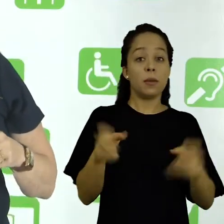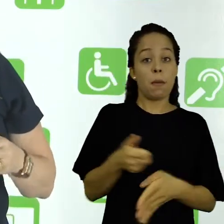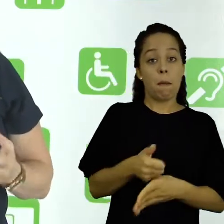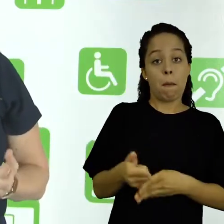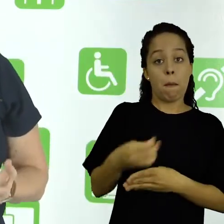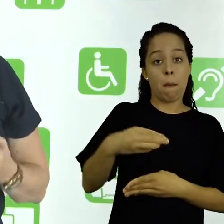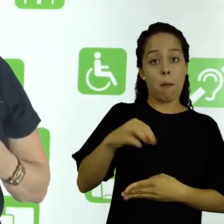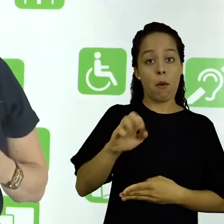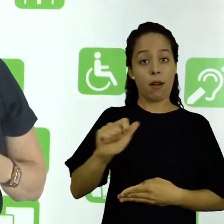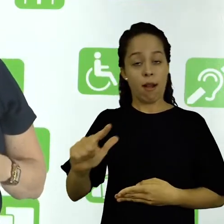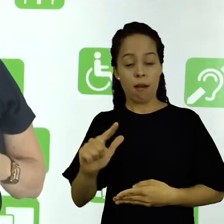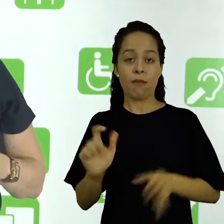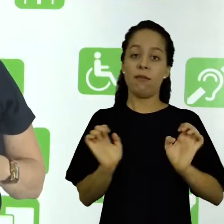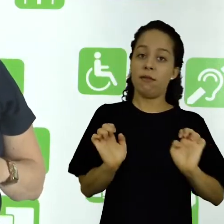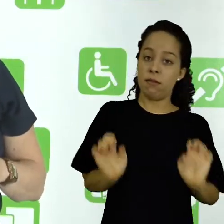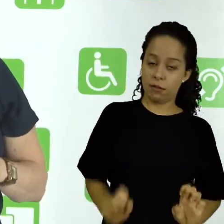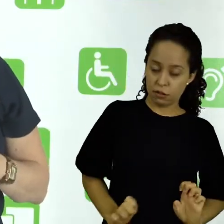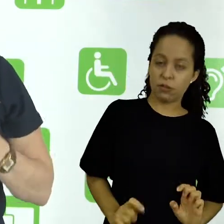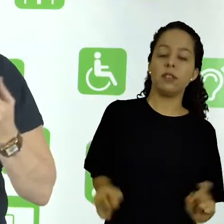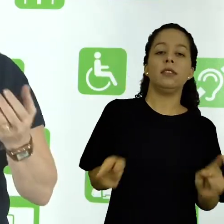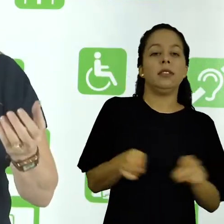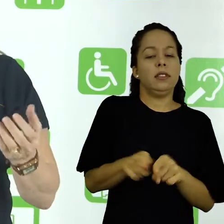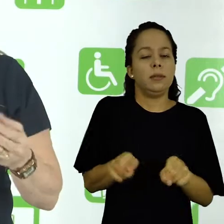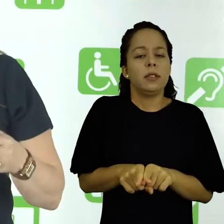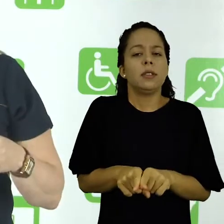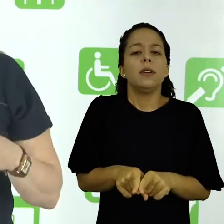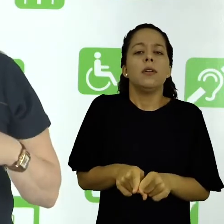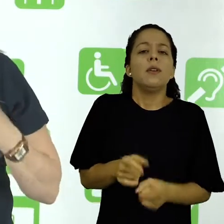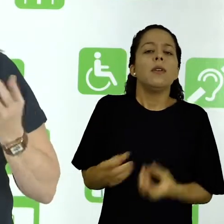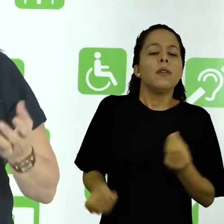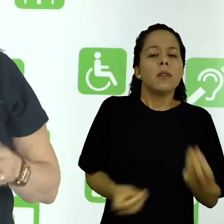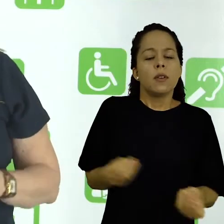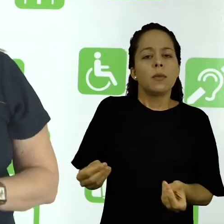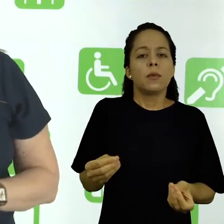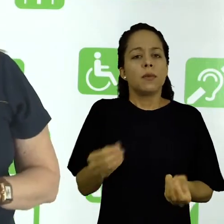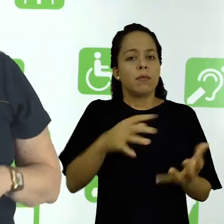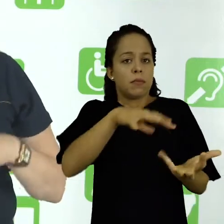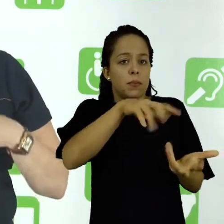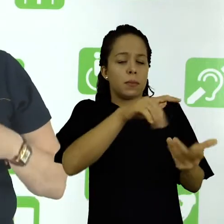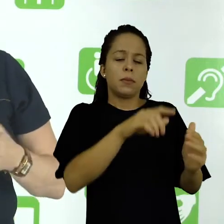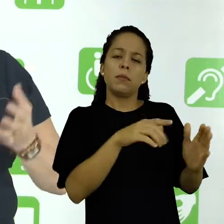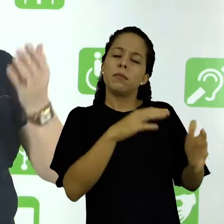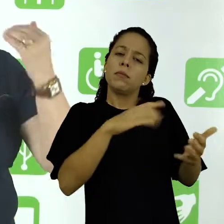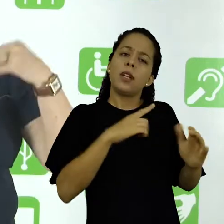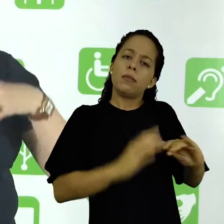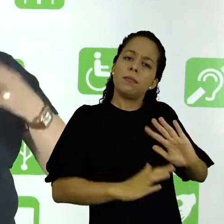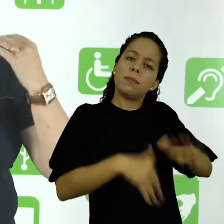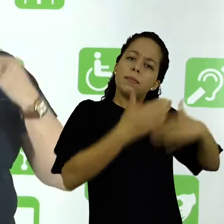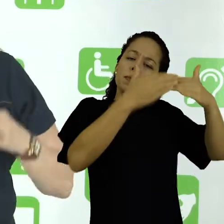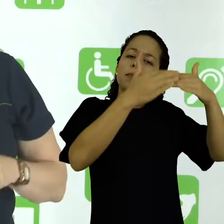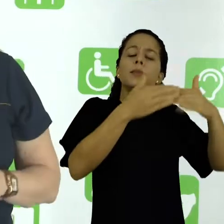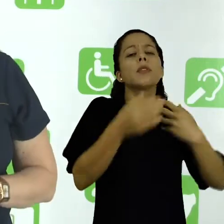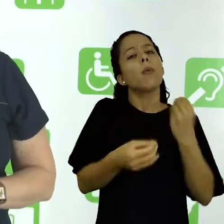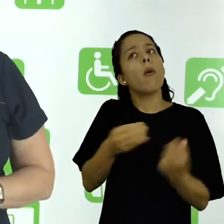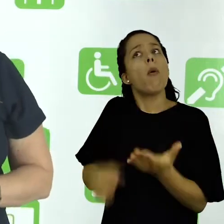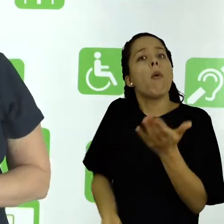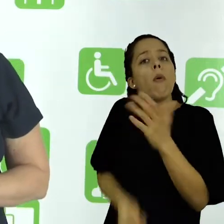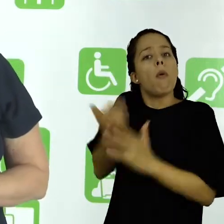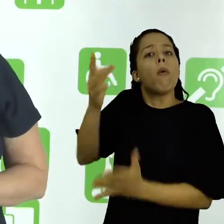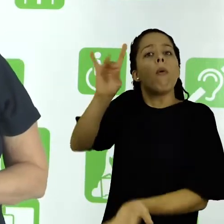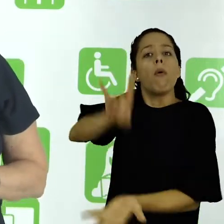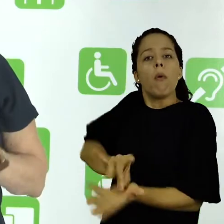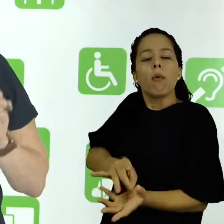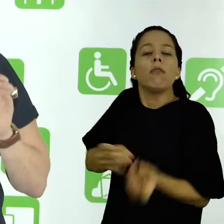sobre os questionamentos do homem em relação à origem e evolução do universo e vários outros tipos de